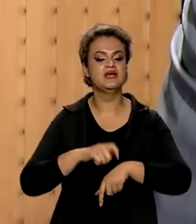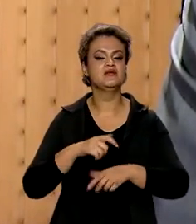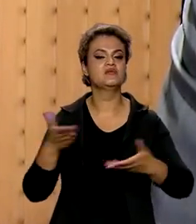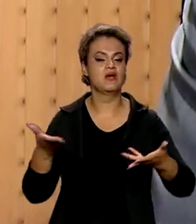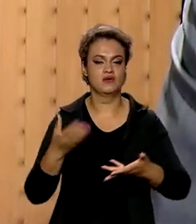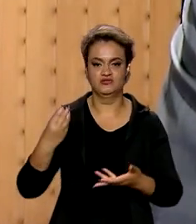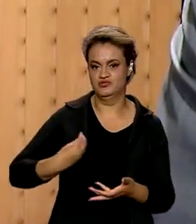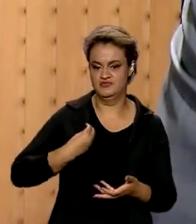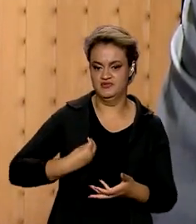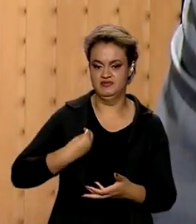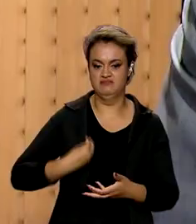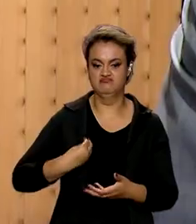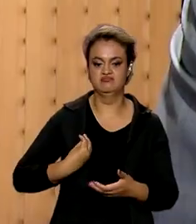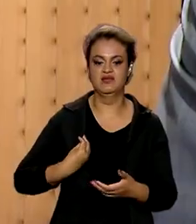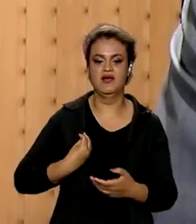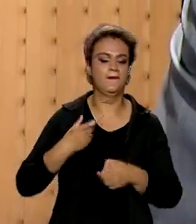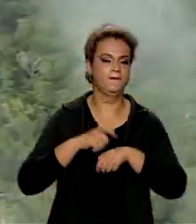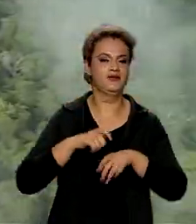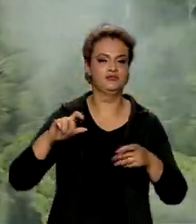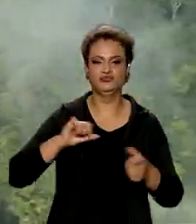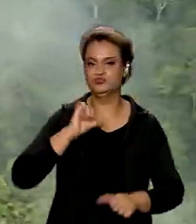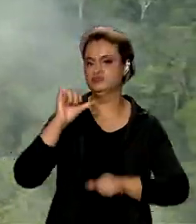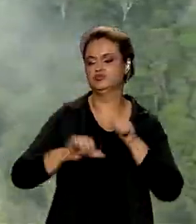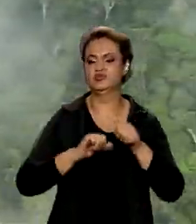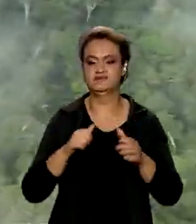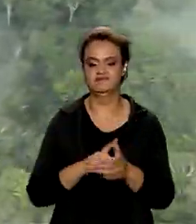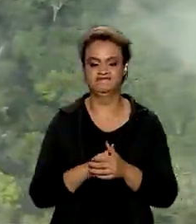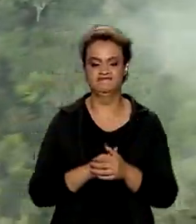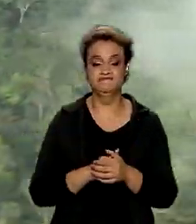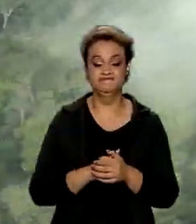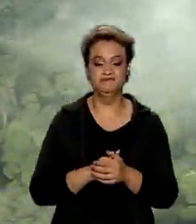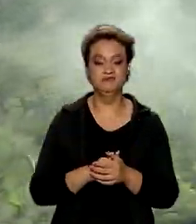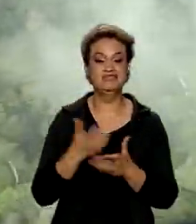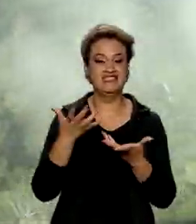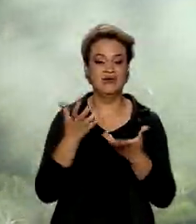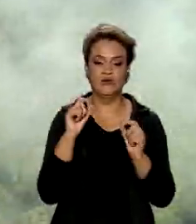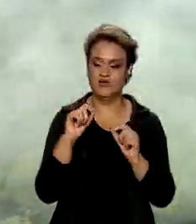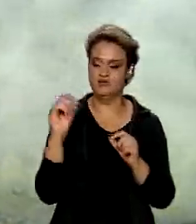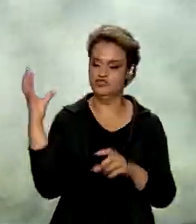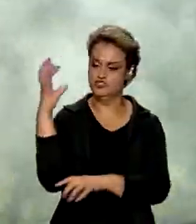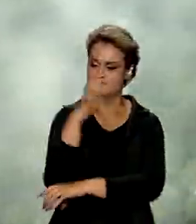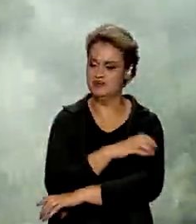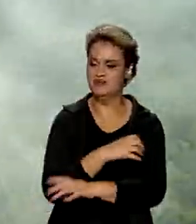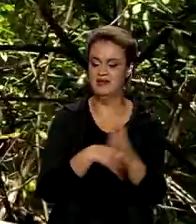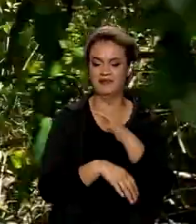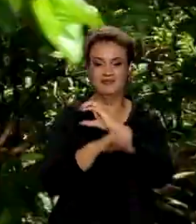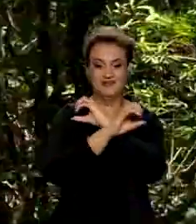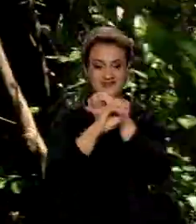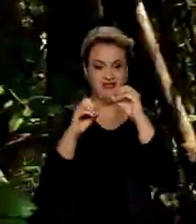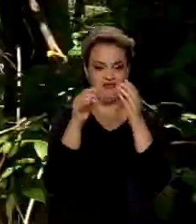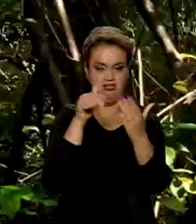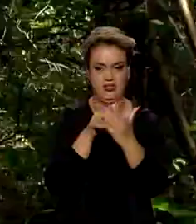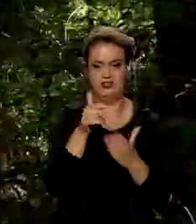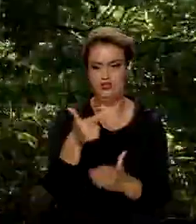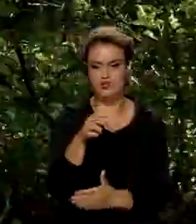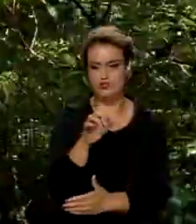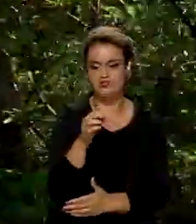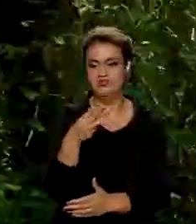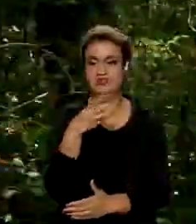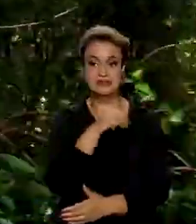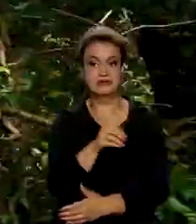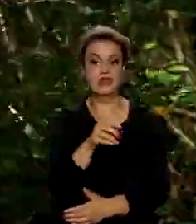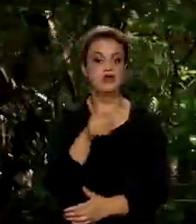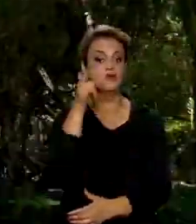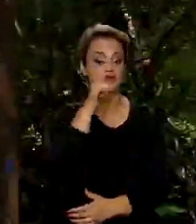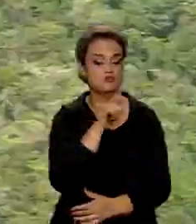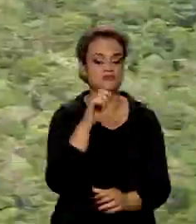vive, é um momento de transformação. Com a meta de zerar o desmatamento até 2030 e ser referência em produção